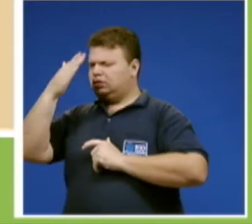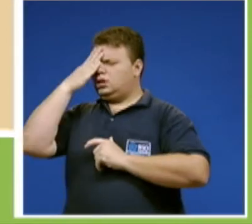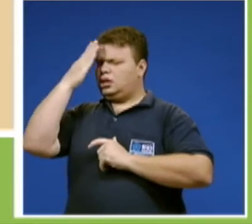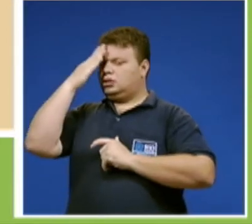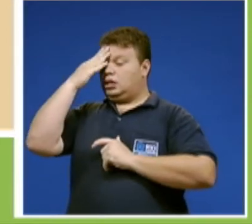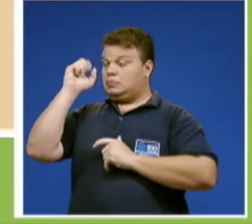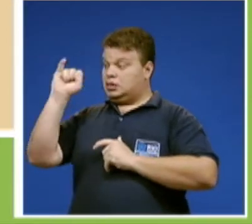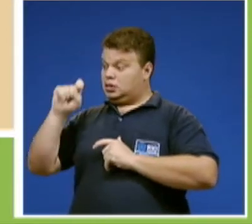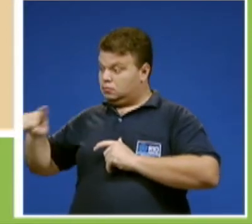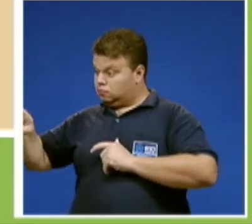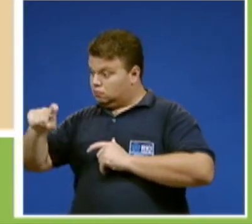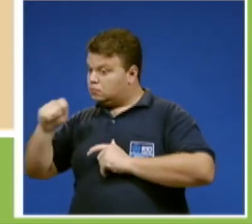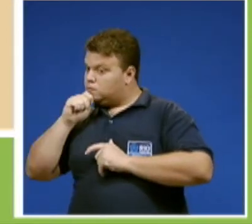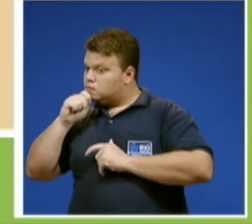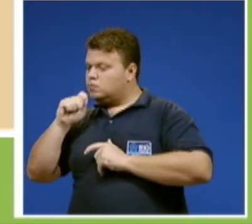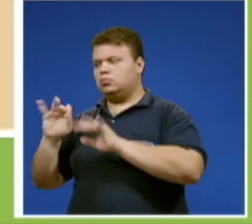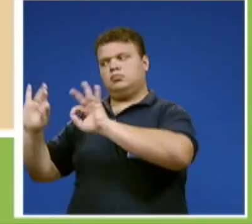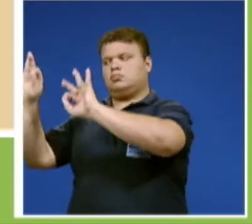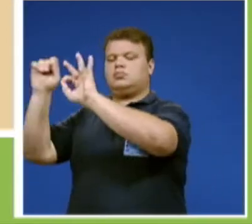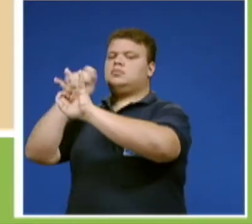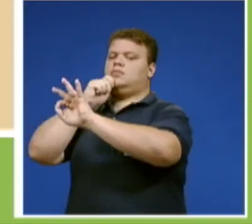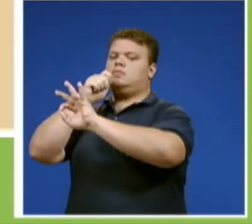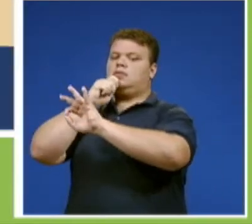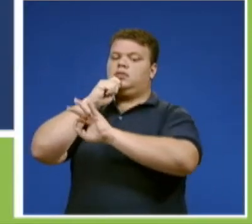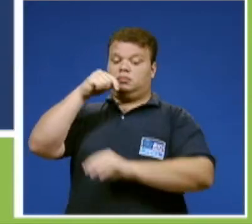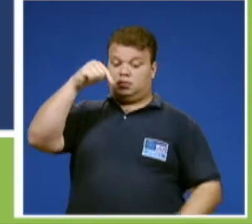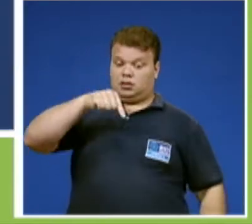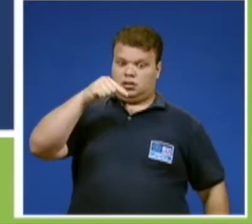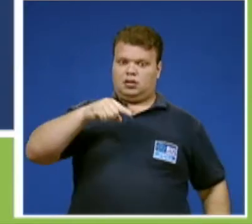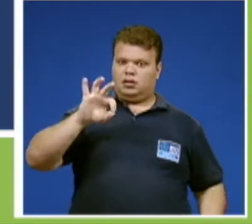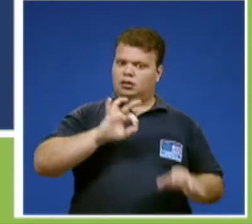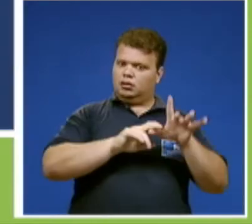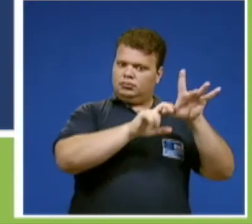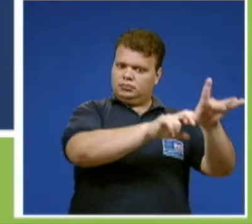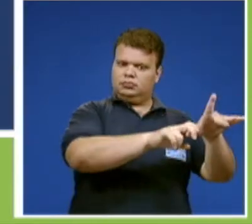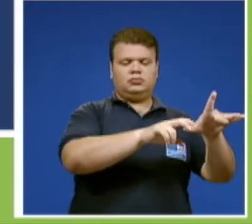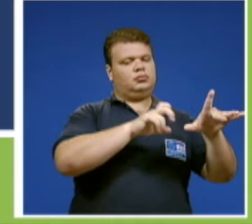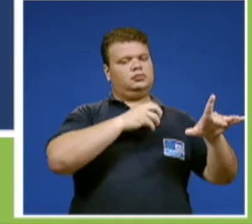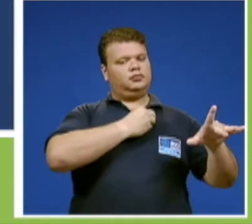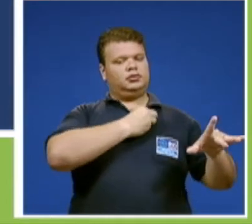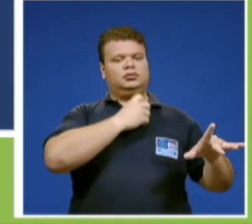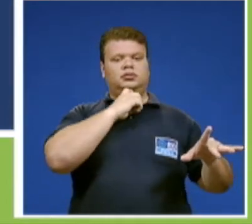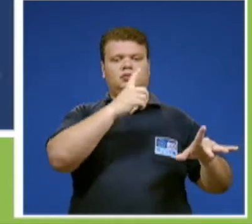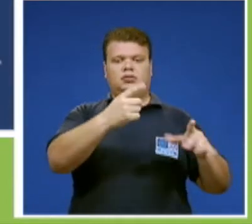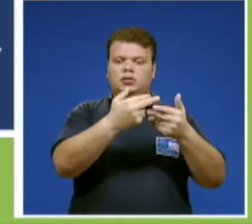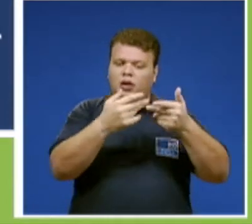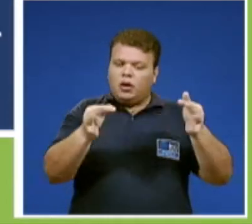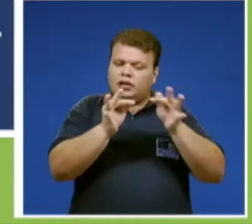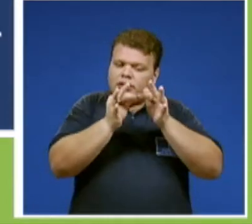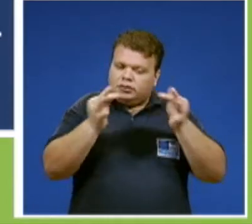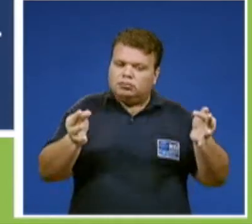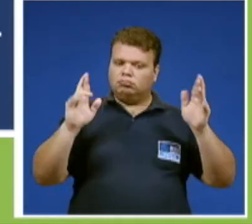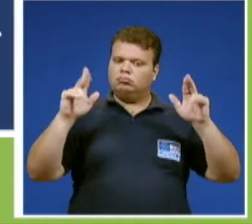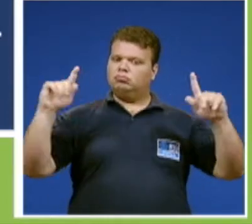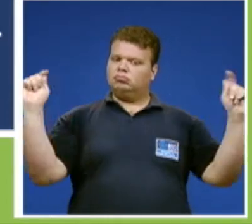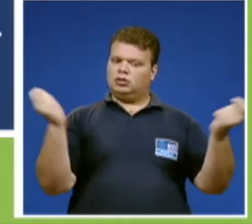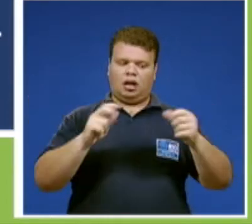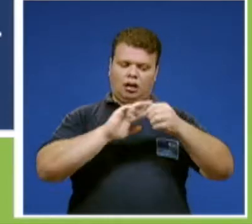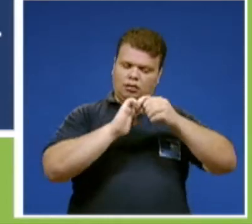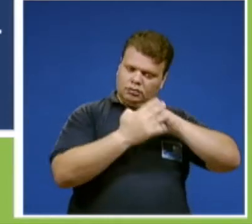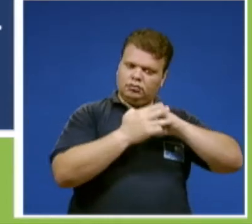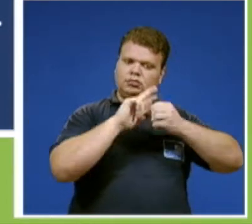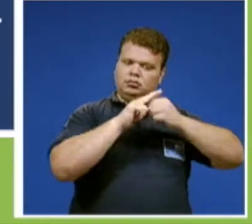Afinal, você já sabe, onde não tem larva, não tem mosquito. Aqui mosquito não se cria. Pequenas atitudes fazem a